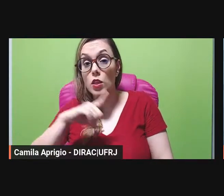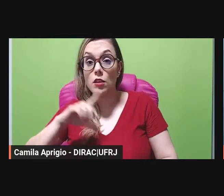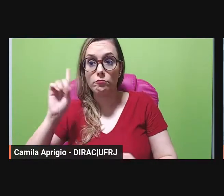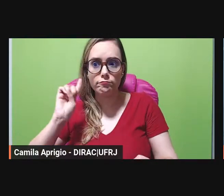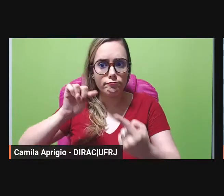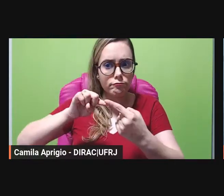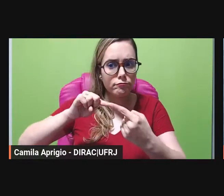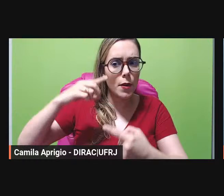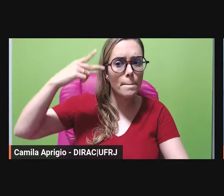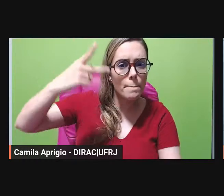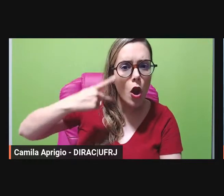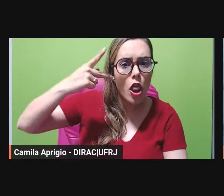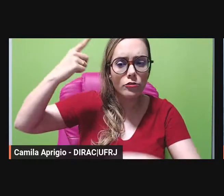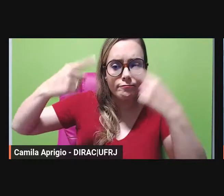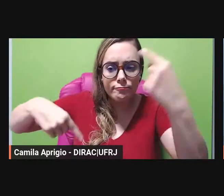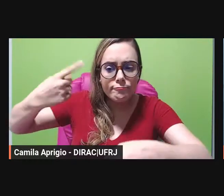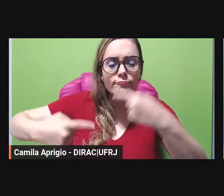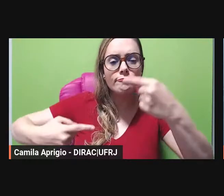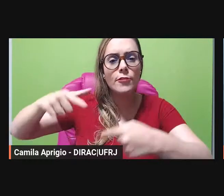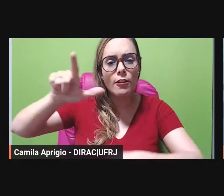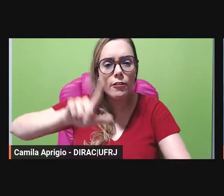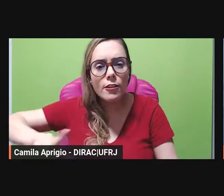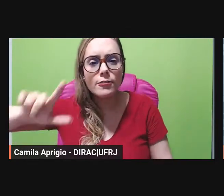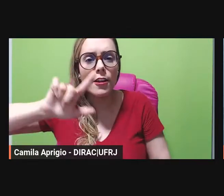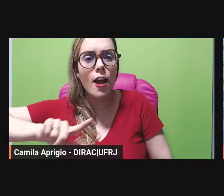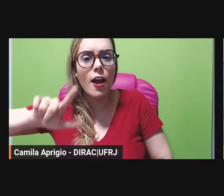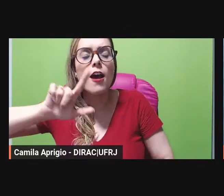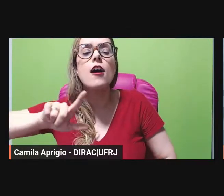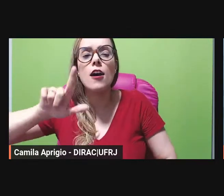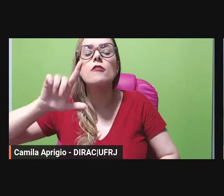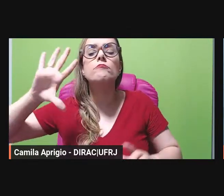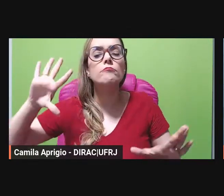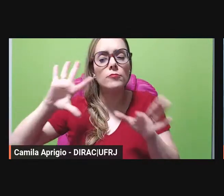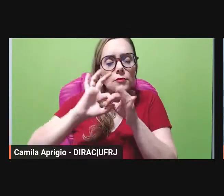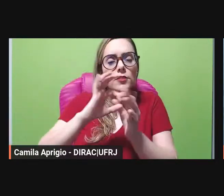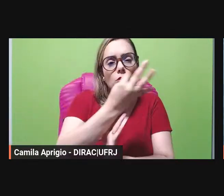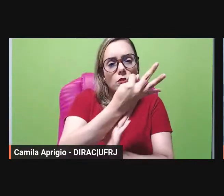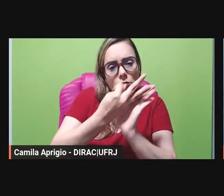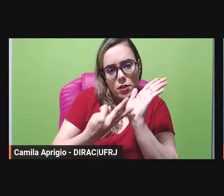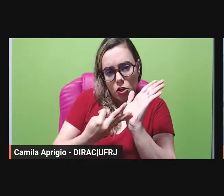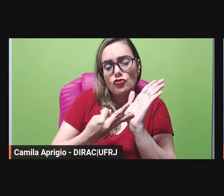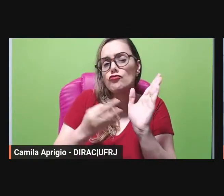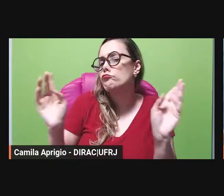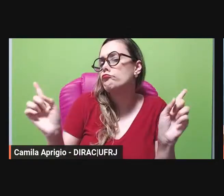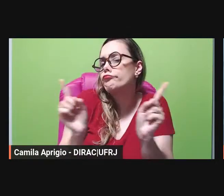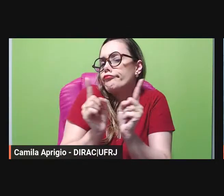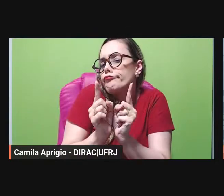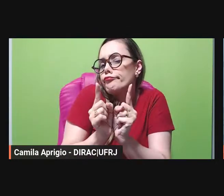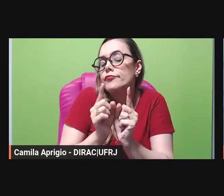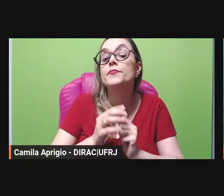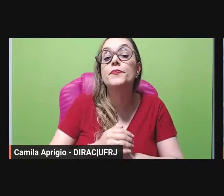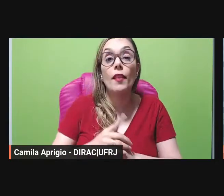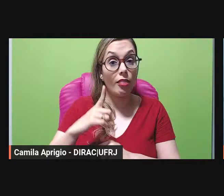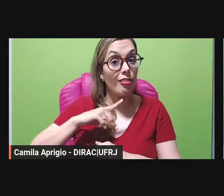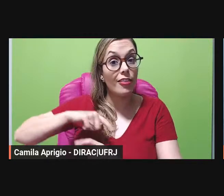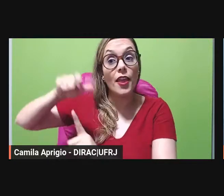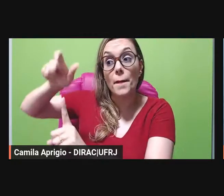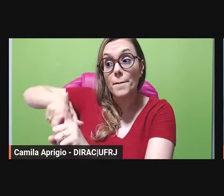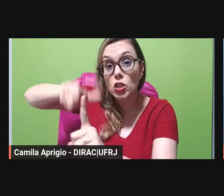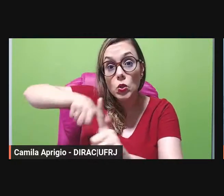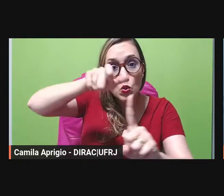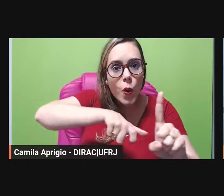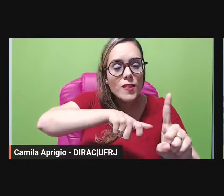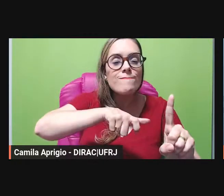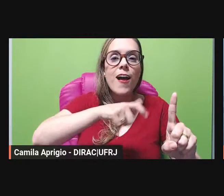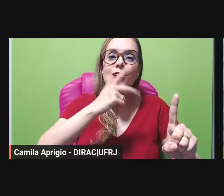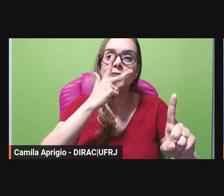depreende do caso narrado então é o texto mesmo o texto breve personagens alegóricas que